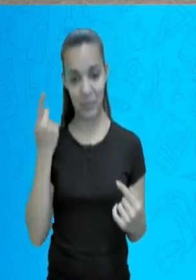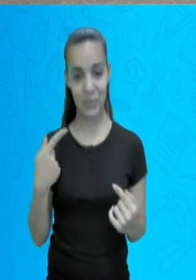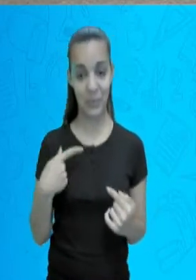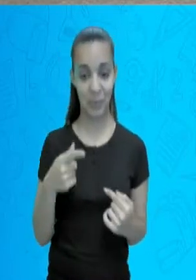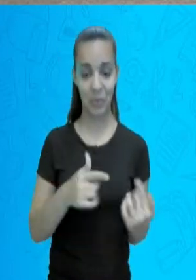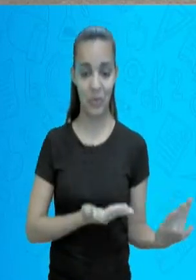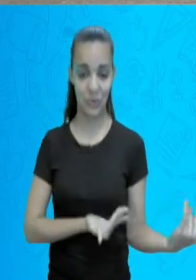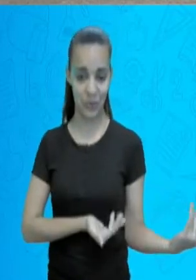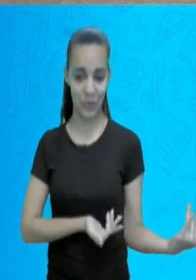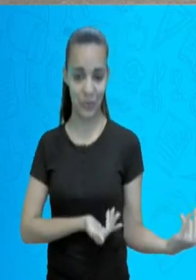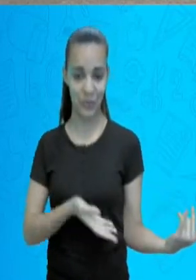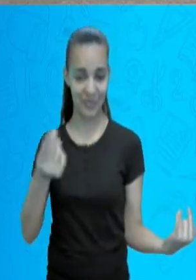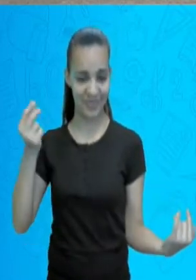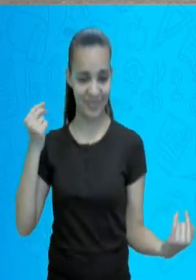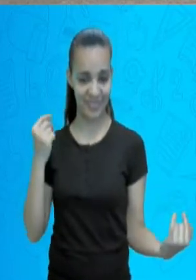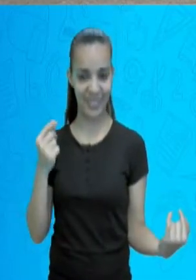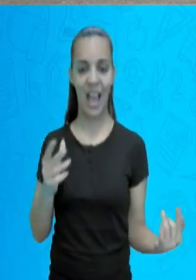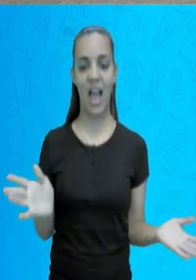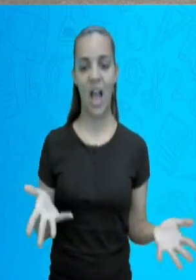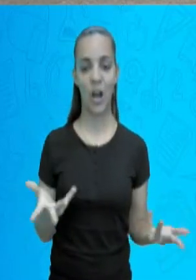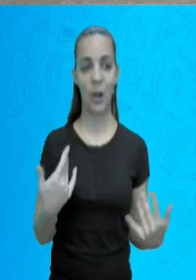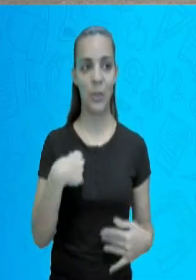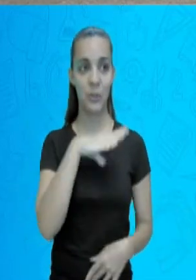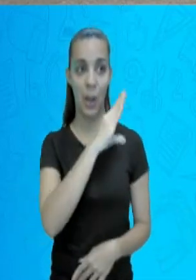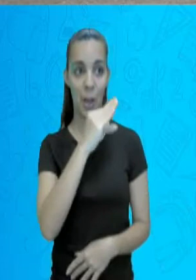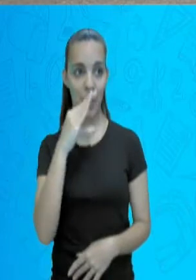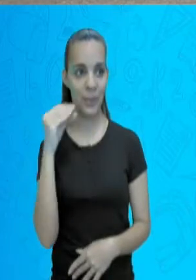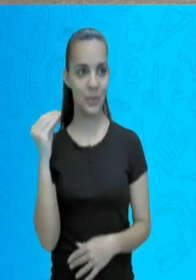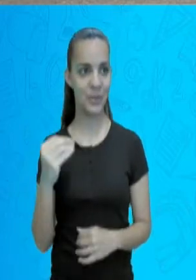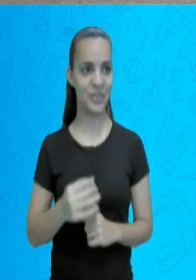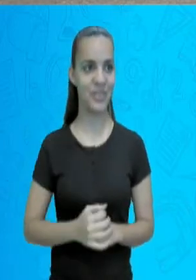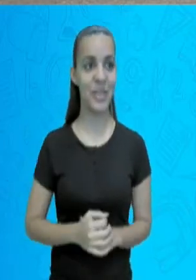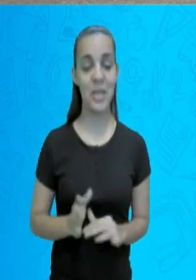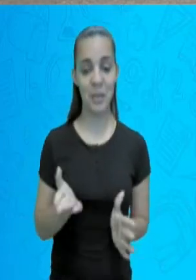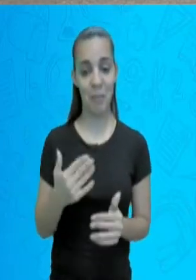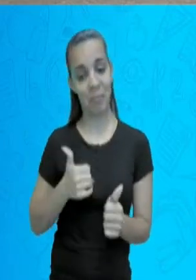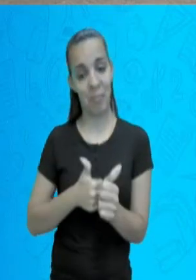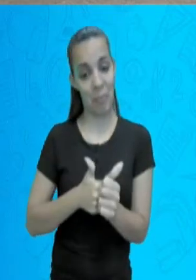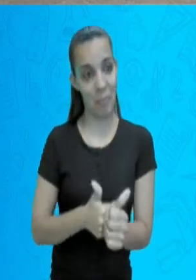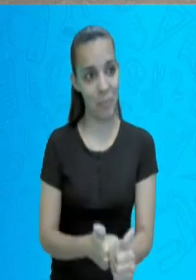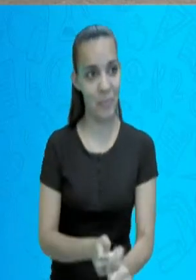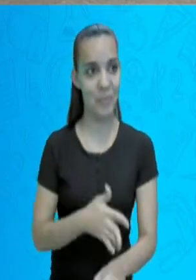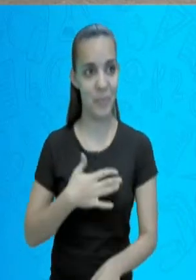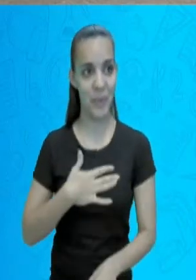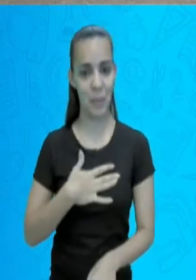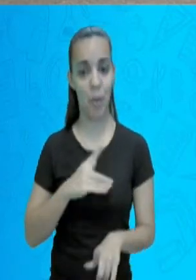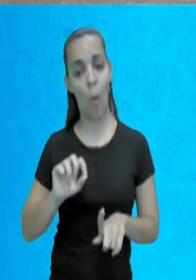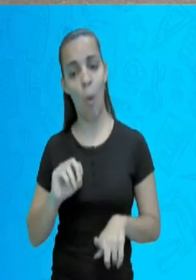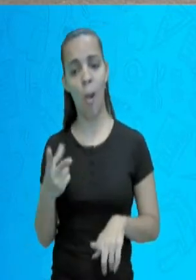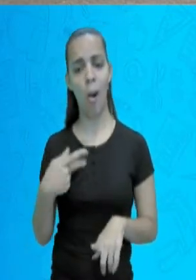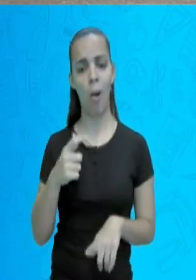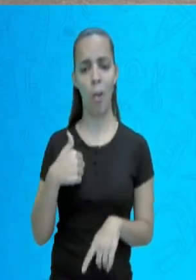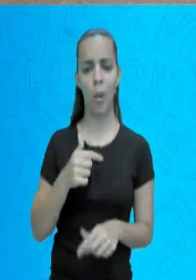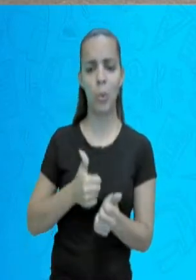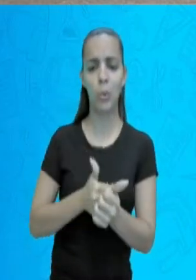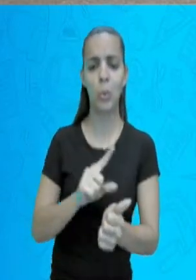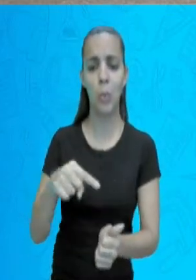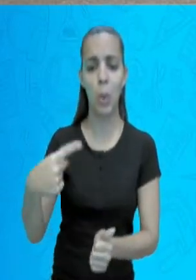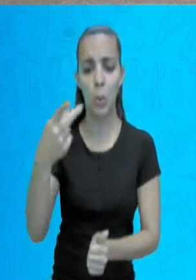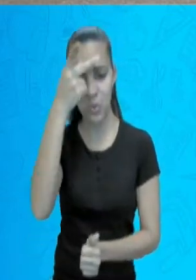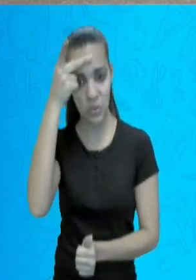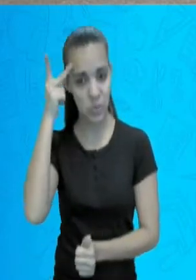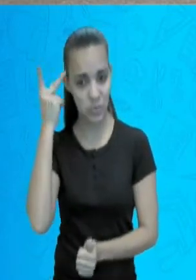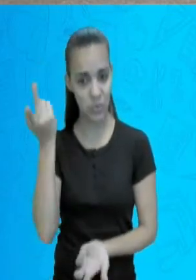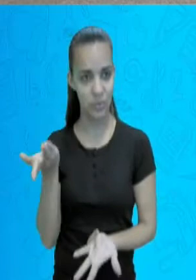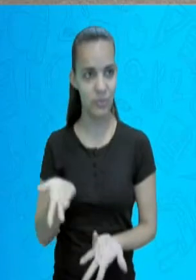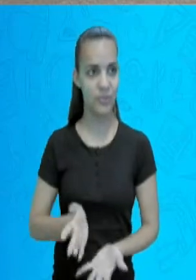país de adultos. Ele está me acompanhando ou eu estou acompanhando? Significa dizer